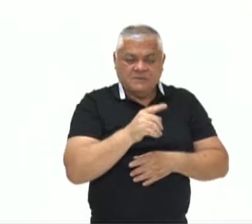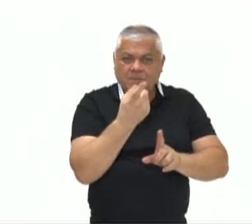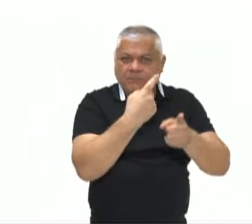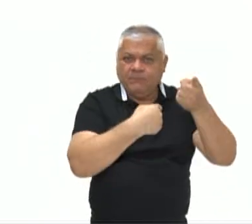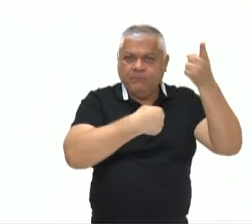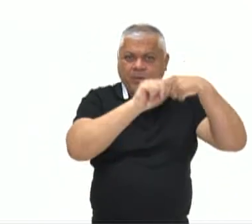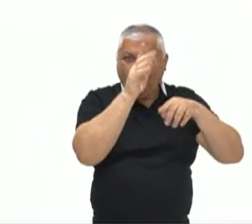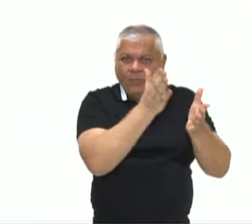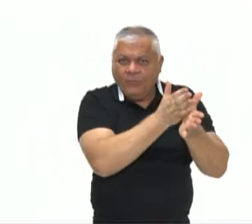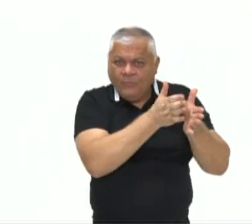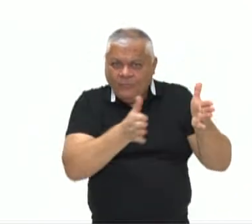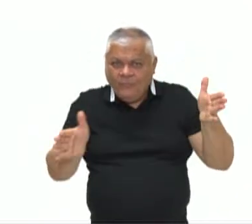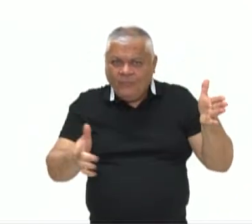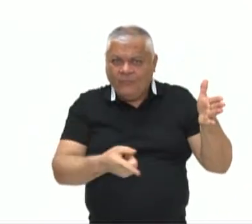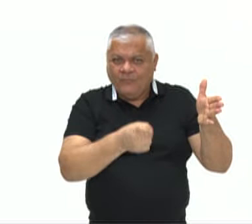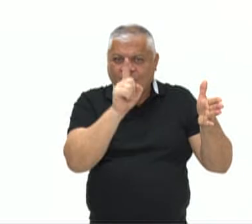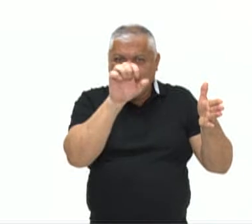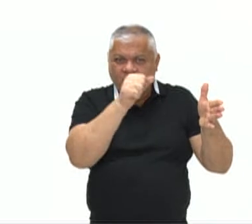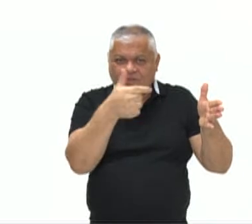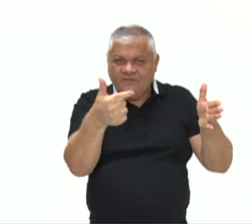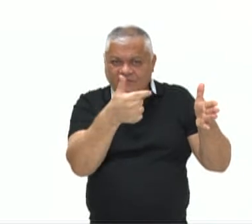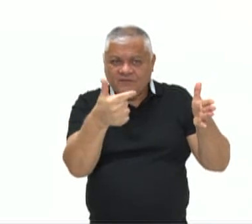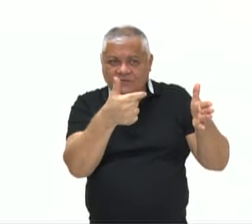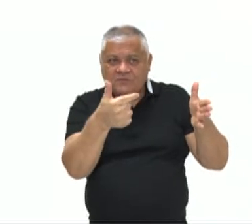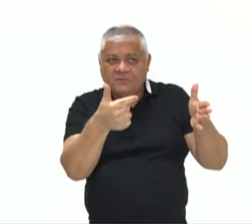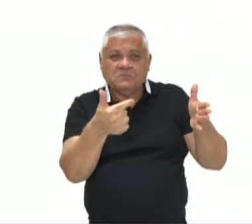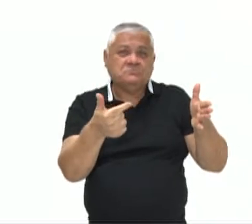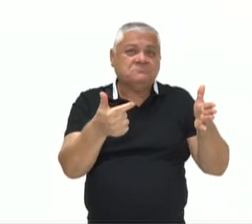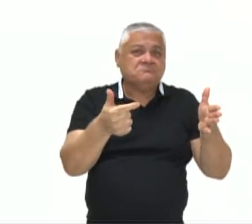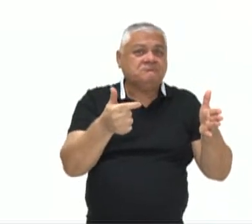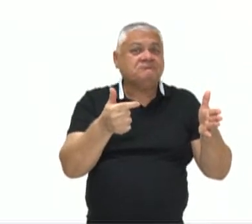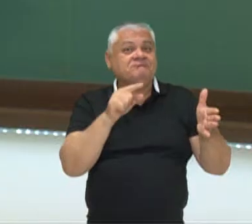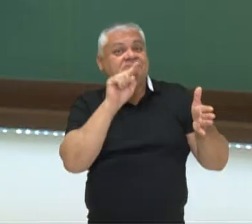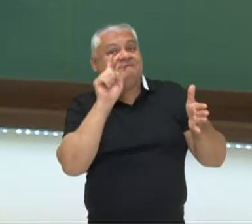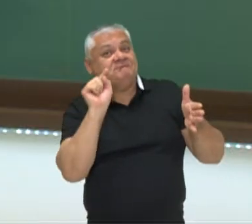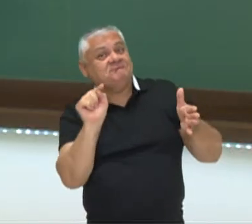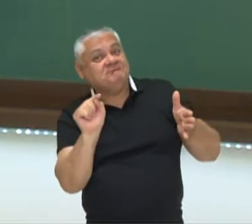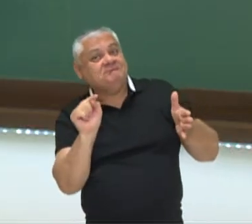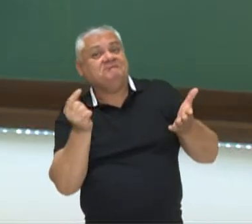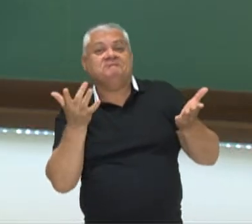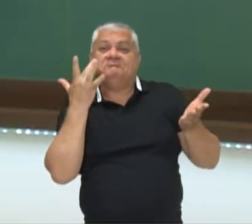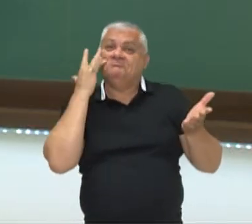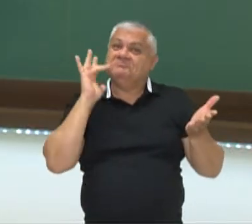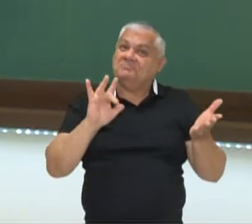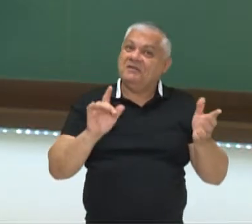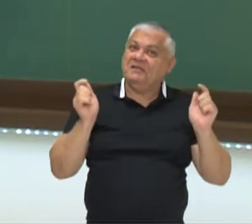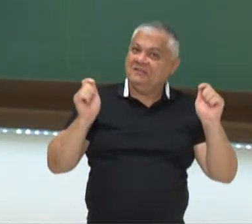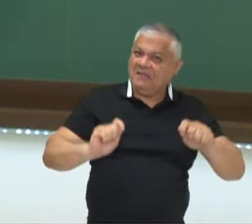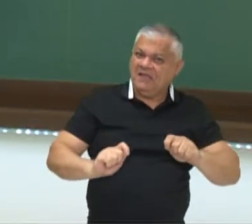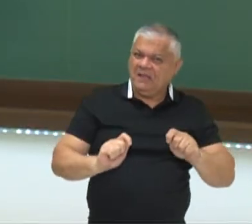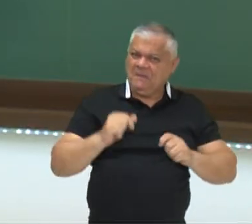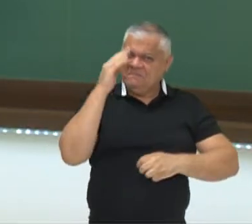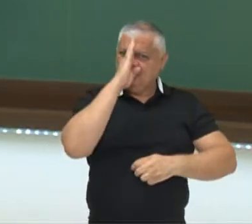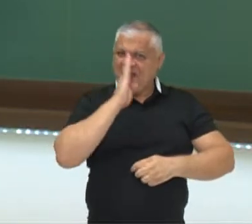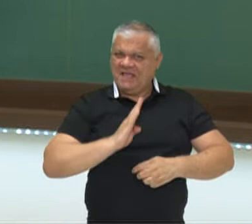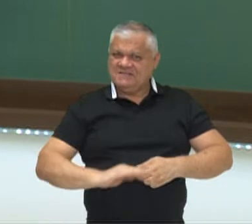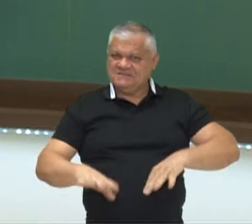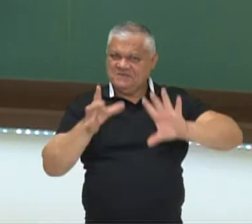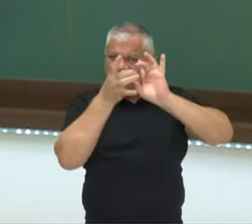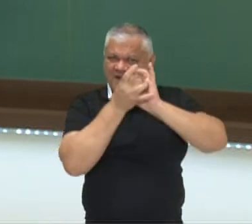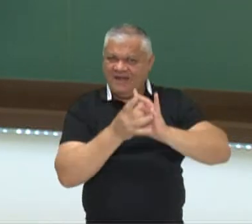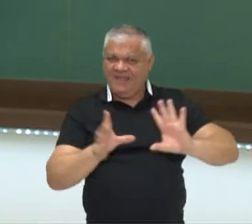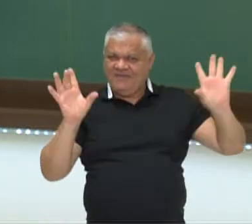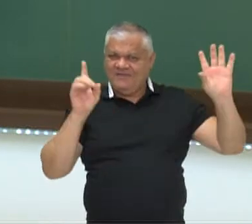1822? Apesar de não ser uma pergunta, eu coloco como uma pergunta isso, porque ainda com a